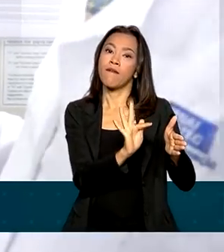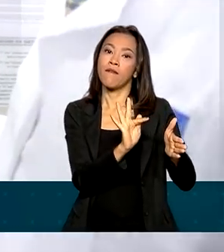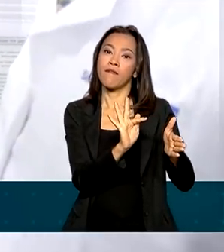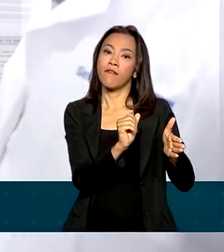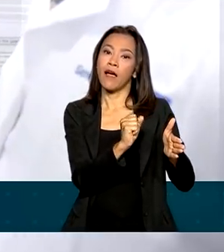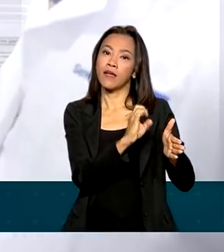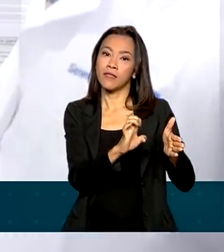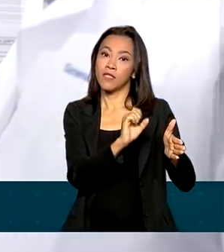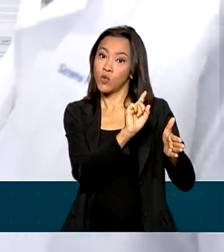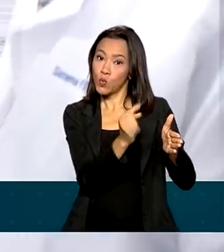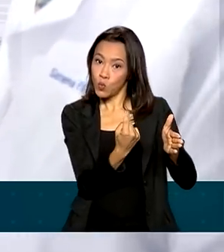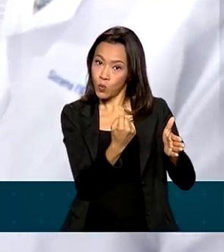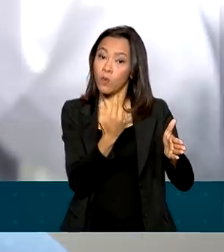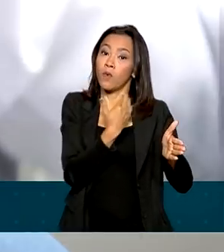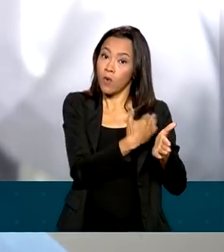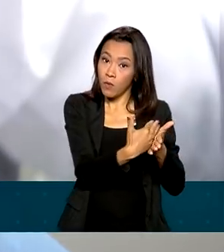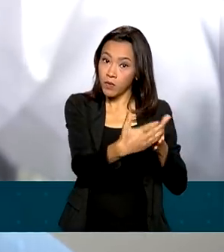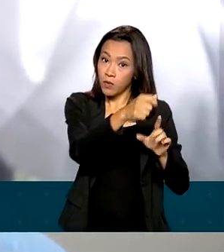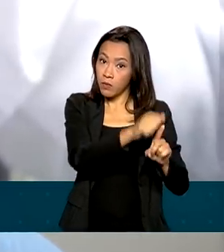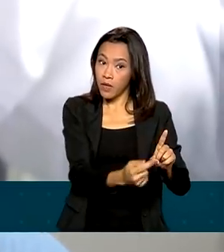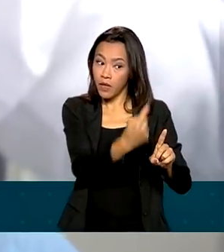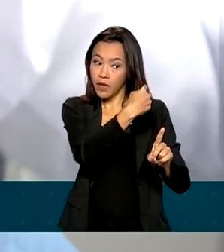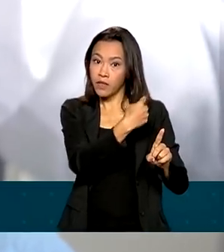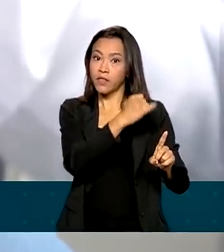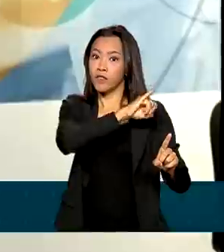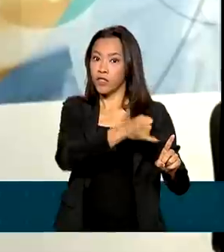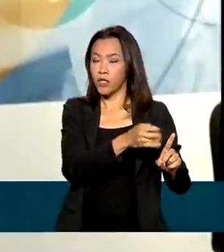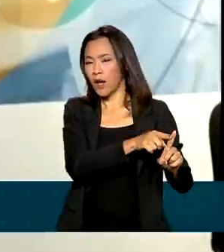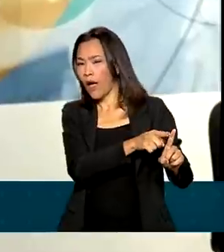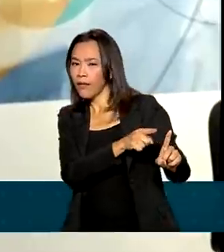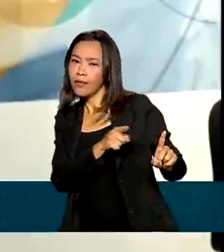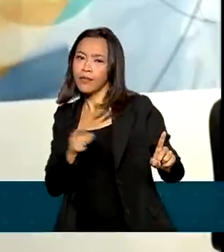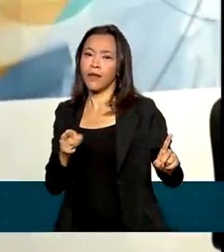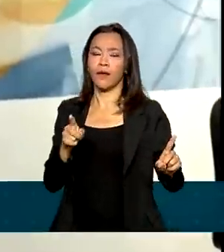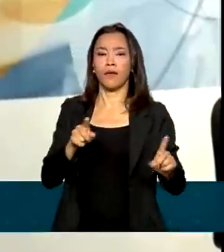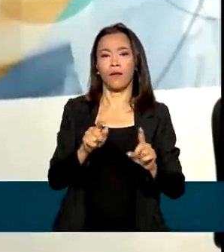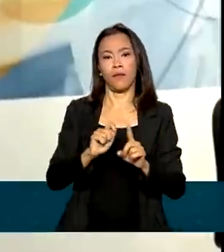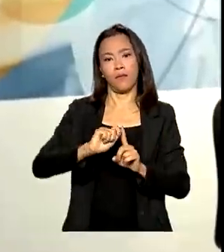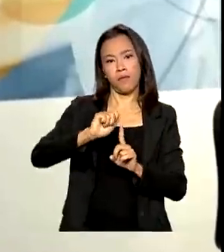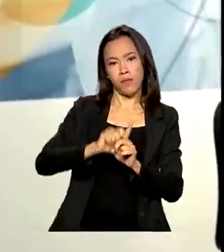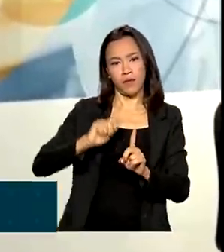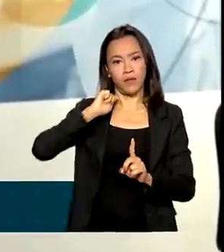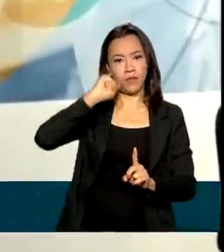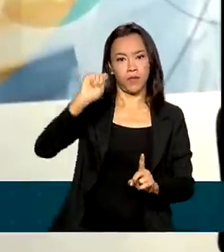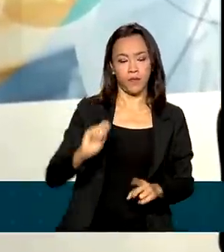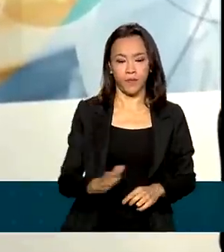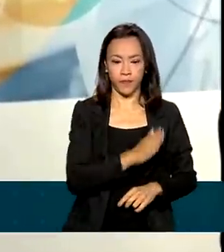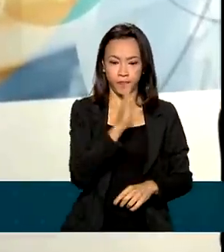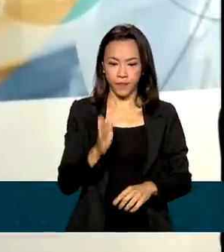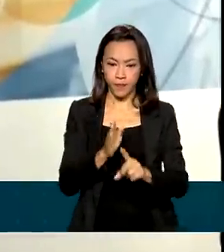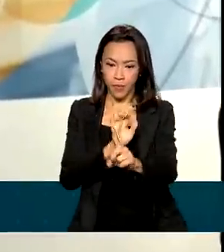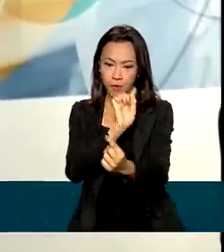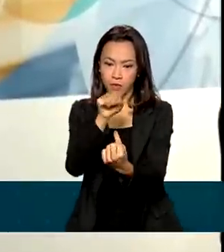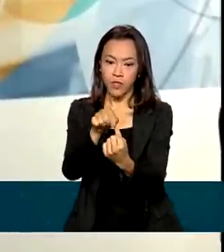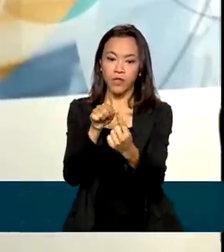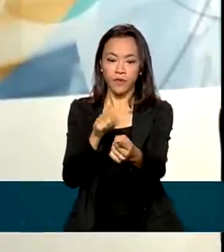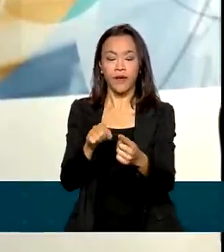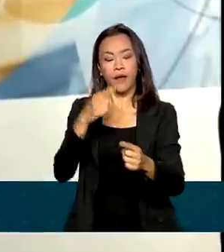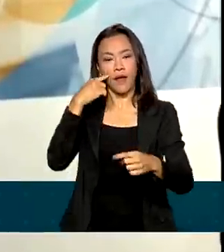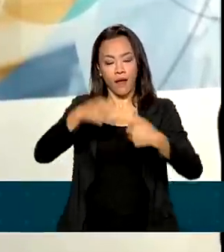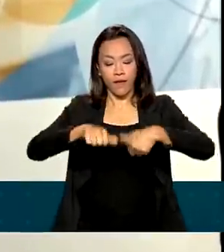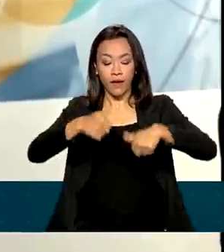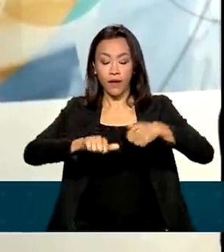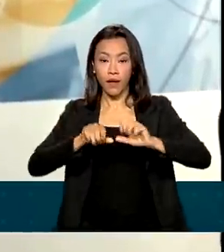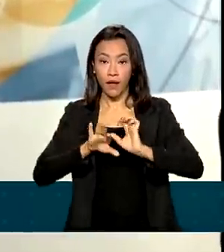começou em janeiro deste ano e vai até abril. Esse estudo de fase 1 que tem como objetivo avaliar a segurança dessa